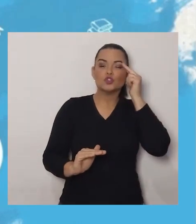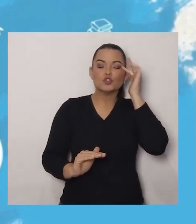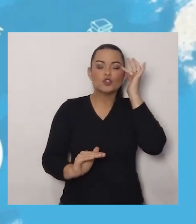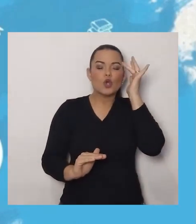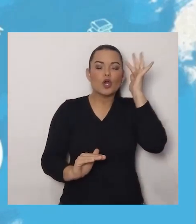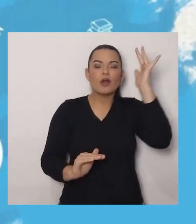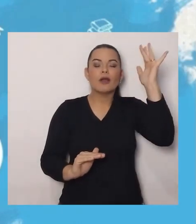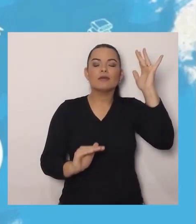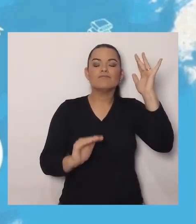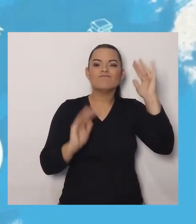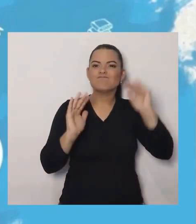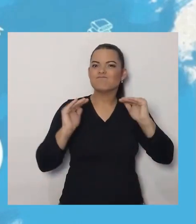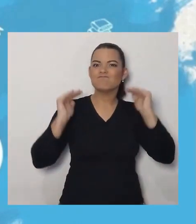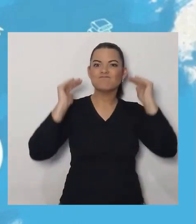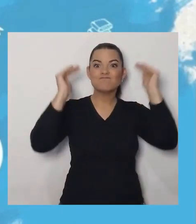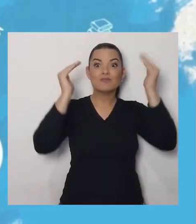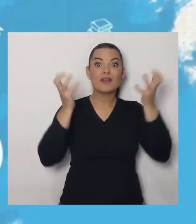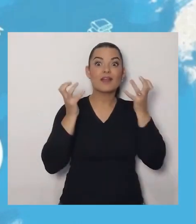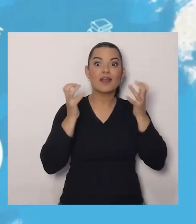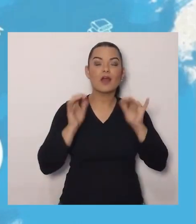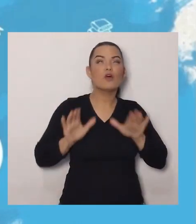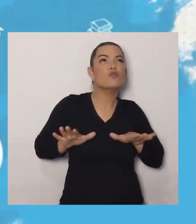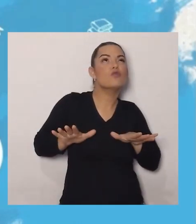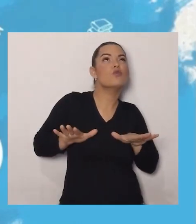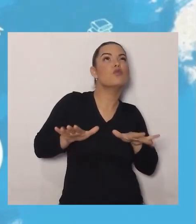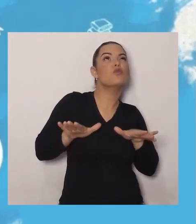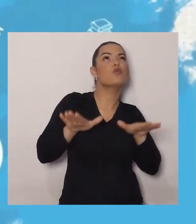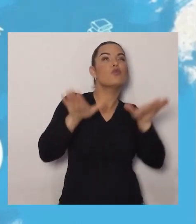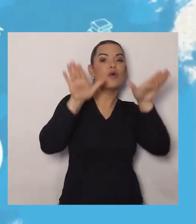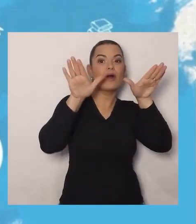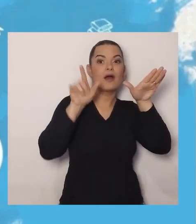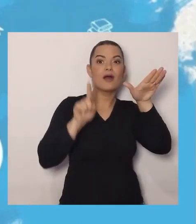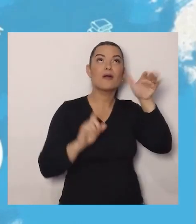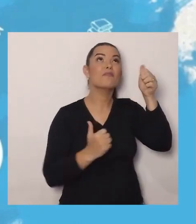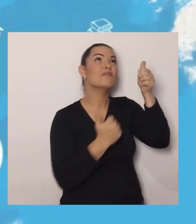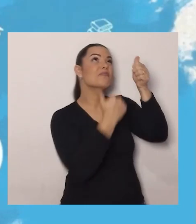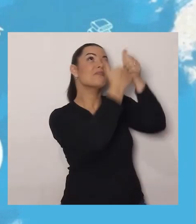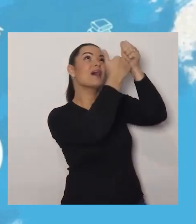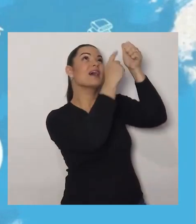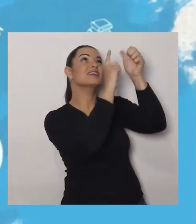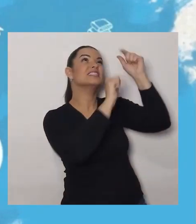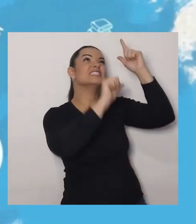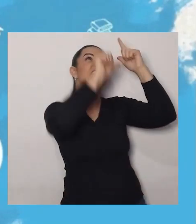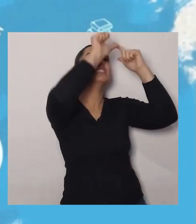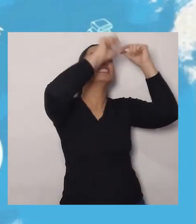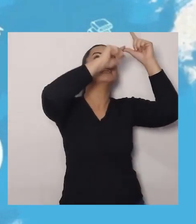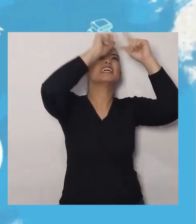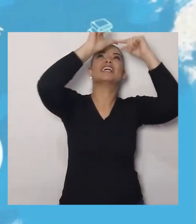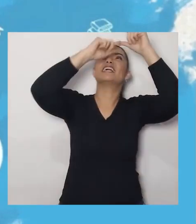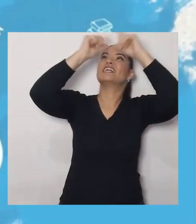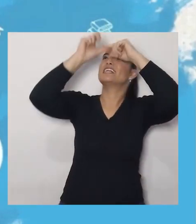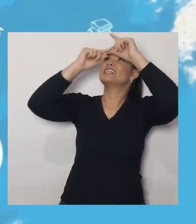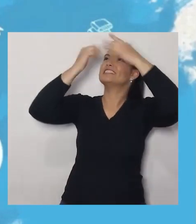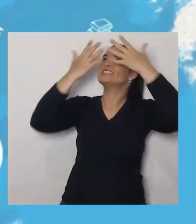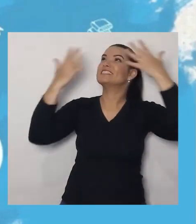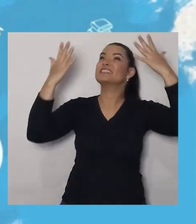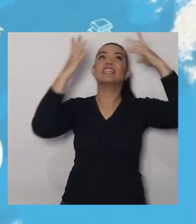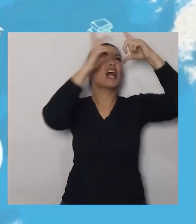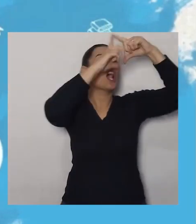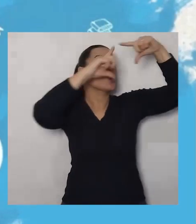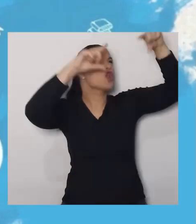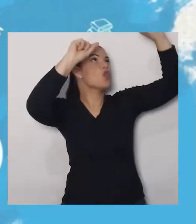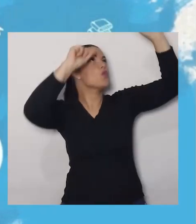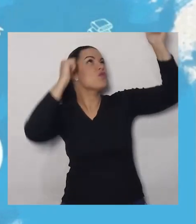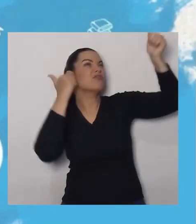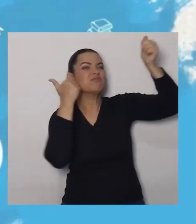Ela queria... Voar. Chegar perto das estrelas. Chegar